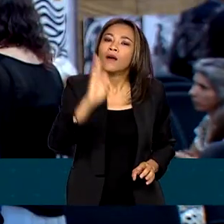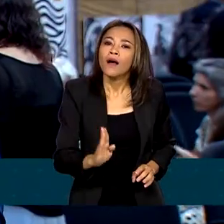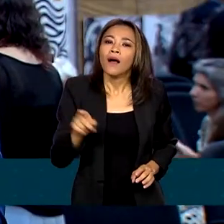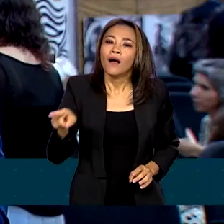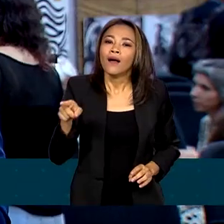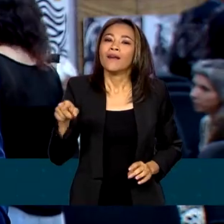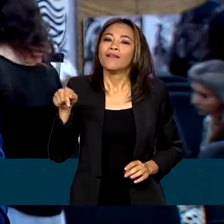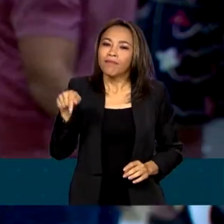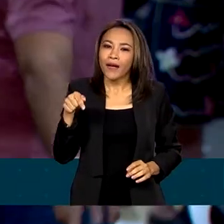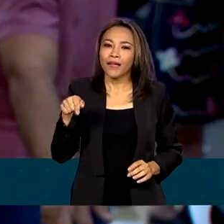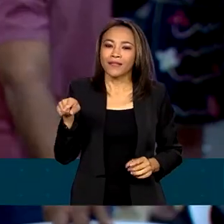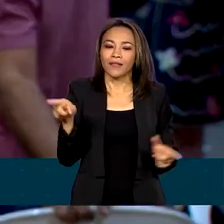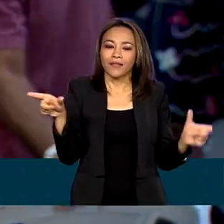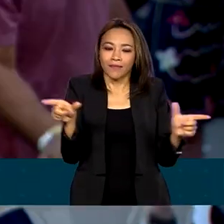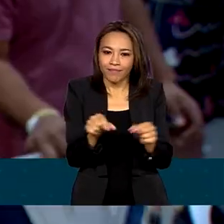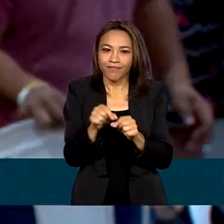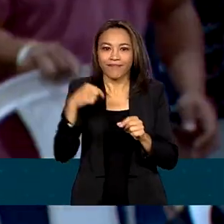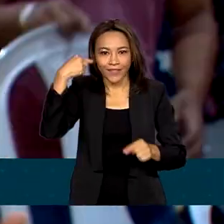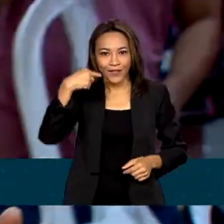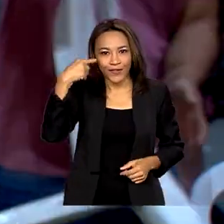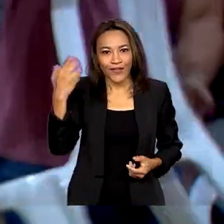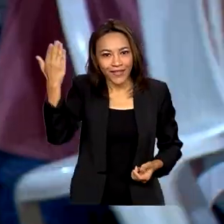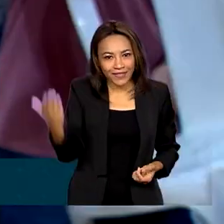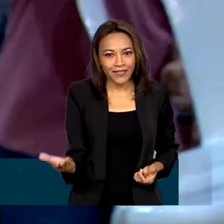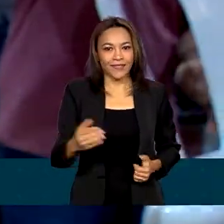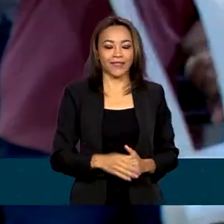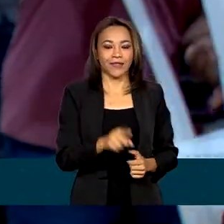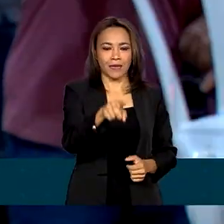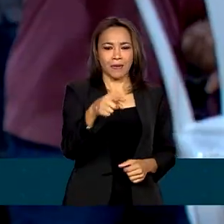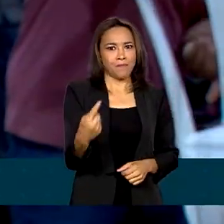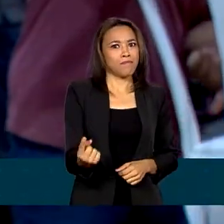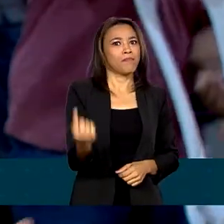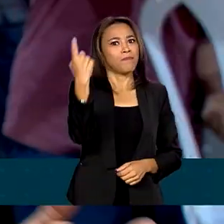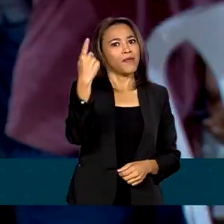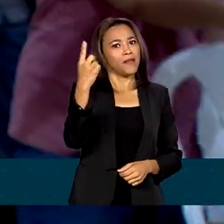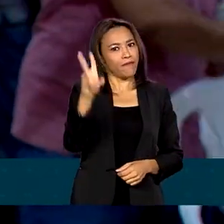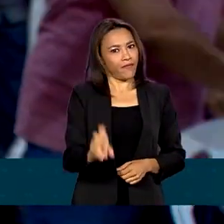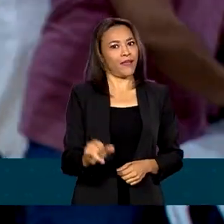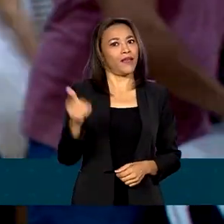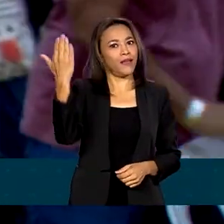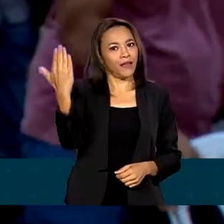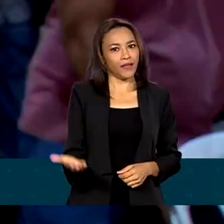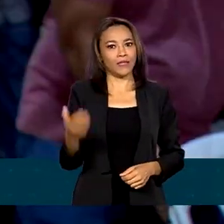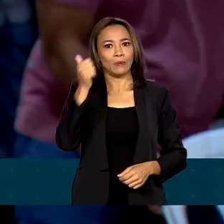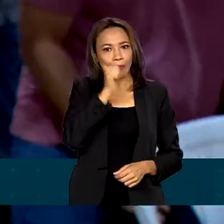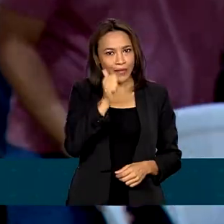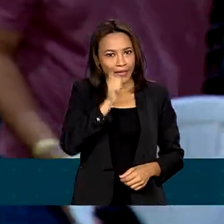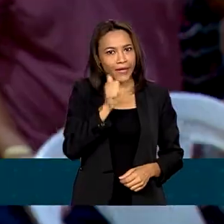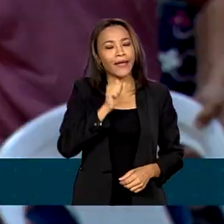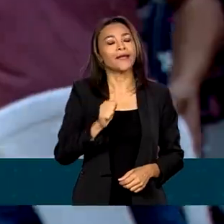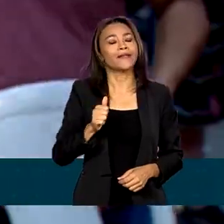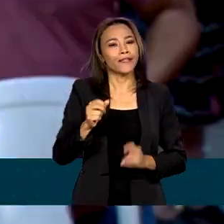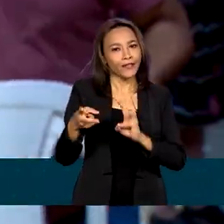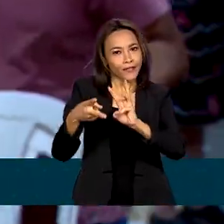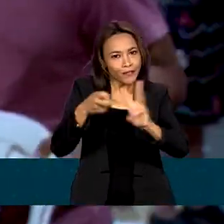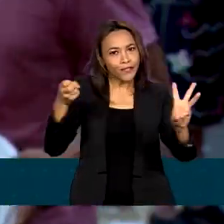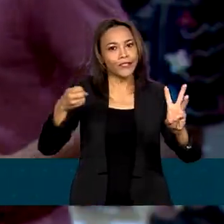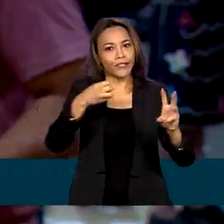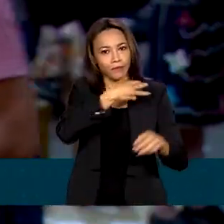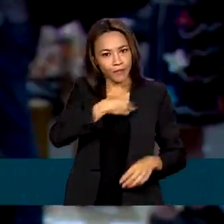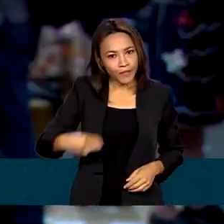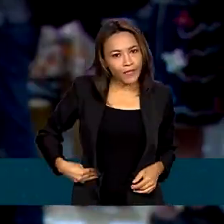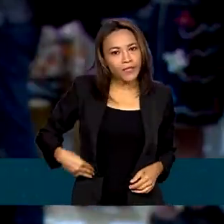a advocacia. Mais de 500 anos é a primeira vez que temos uma mulher indígena ministra, uma mulher indígena